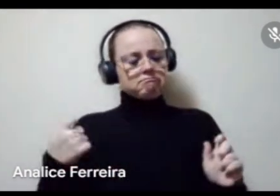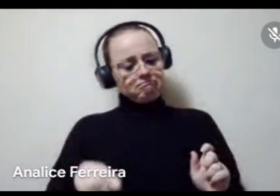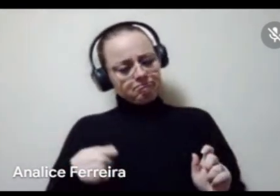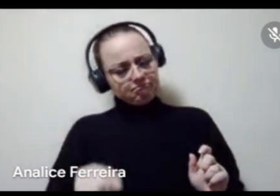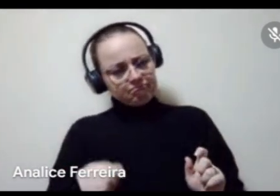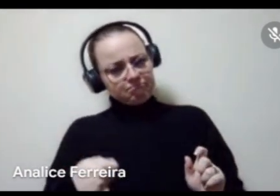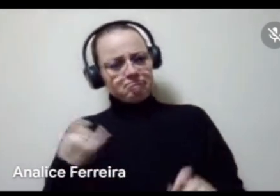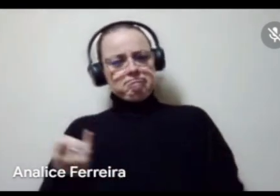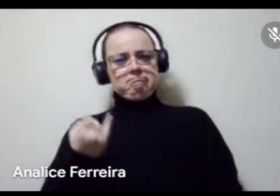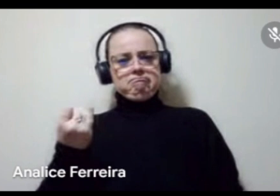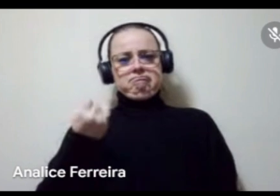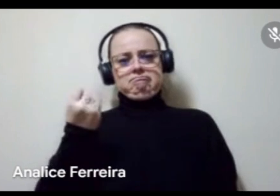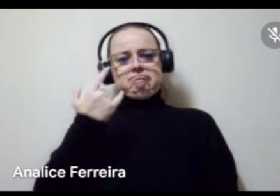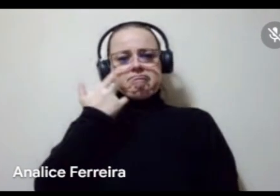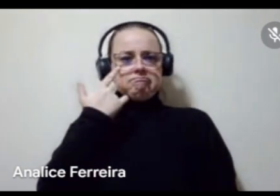considerados